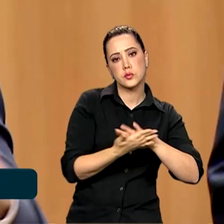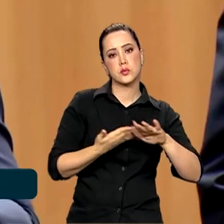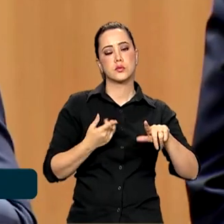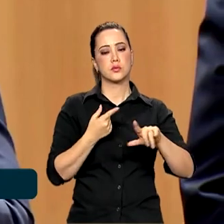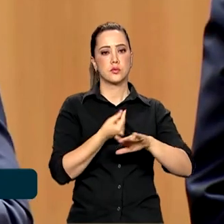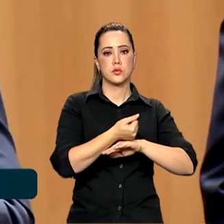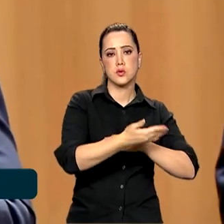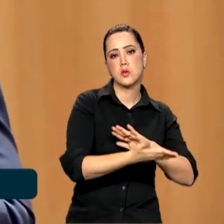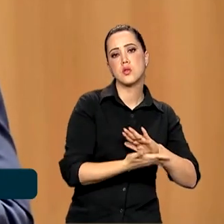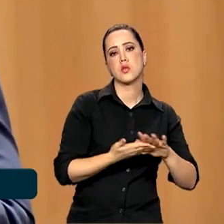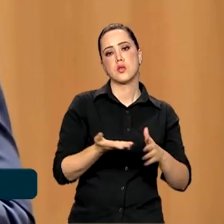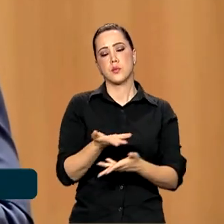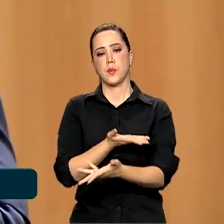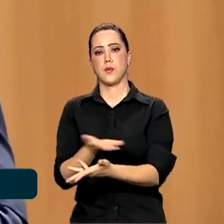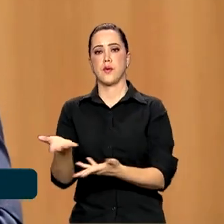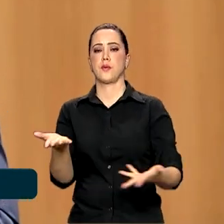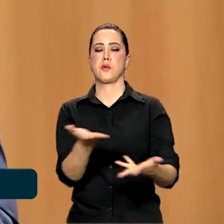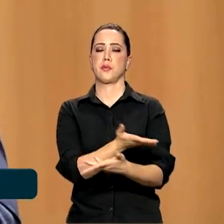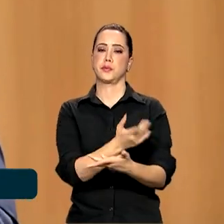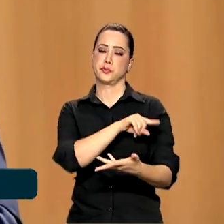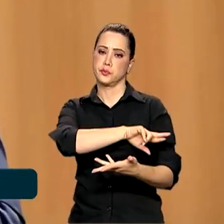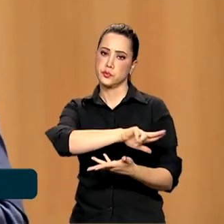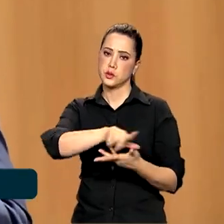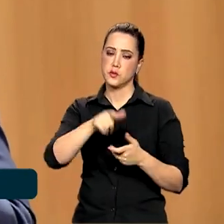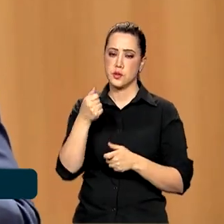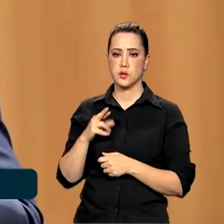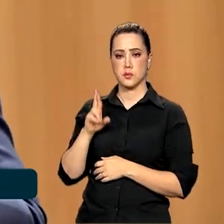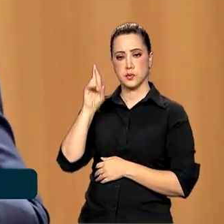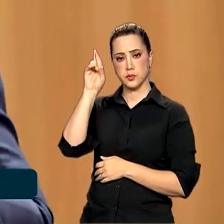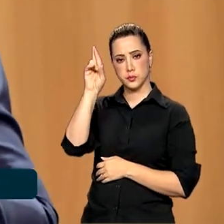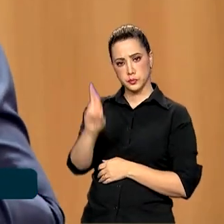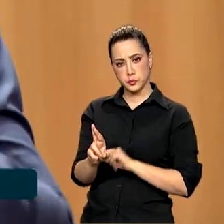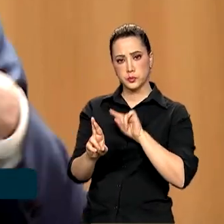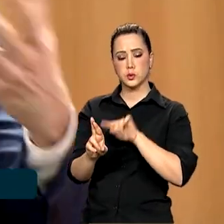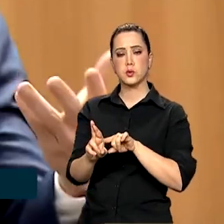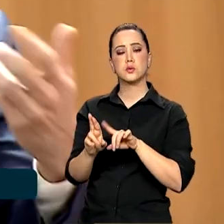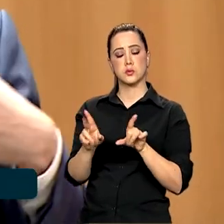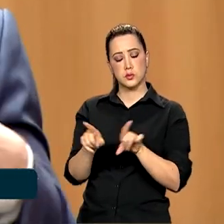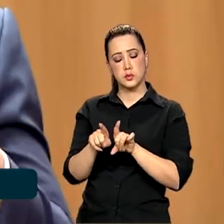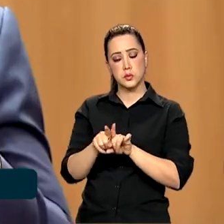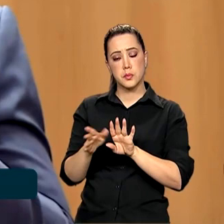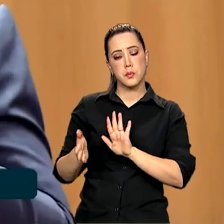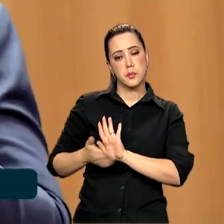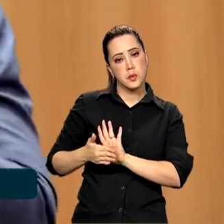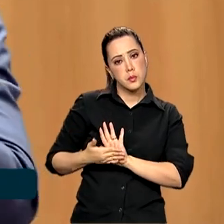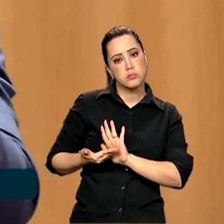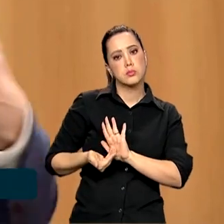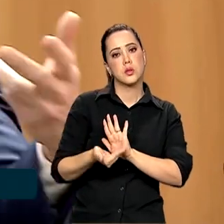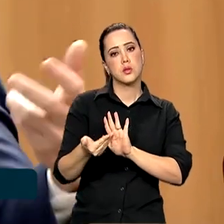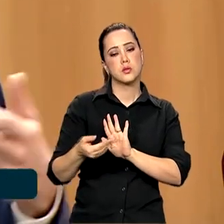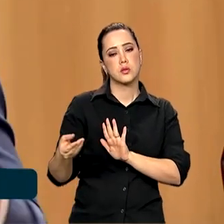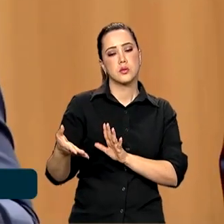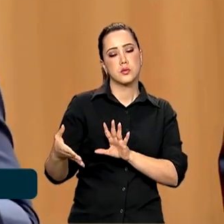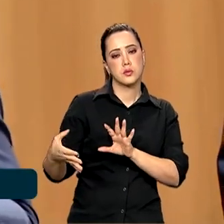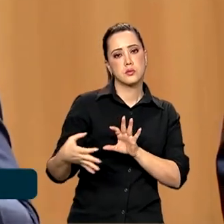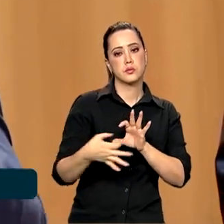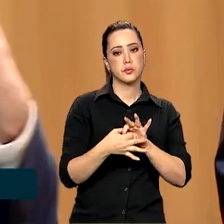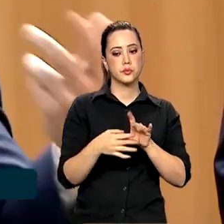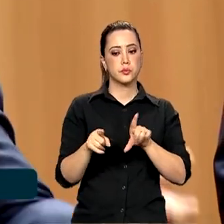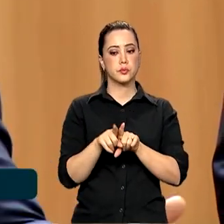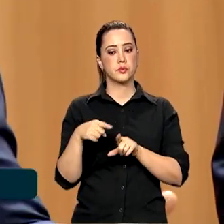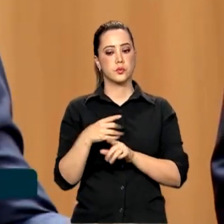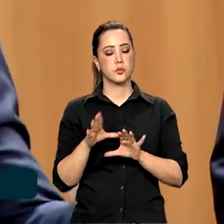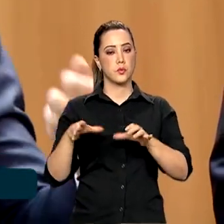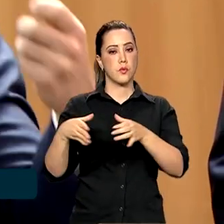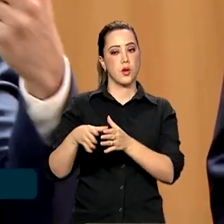uma série de autoridades no país afora e proporcionou principalmente essa integração entre os